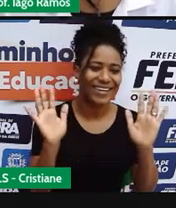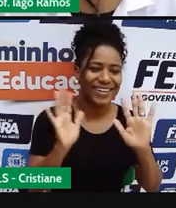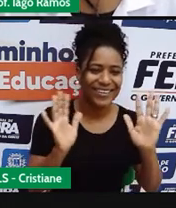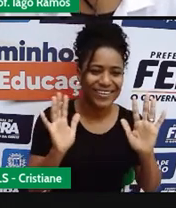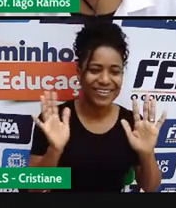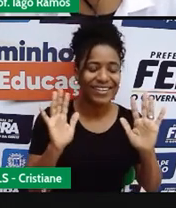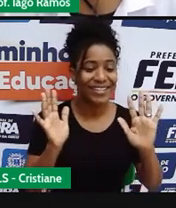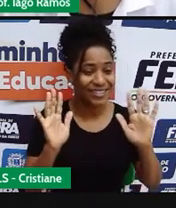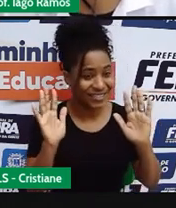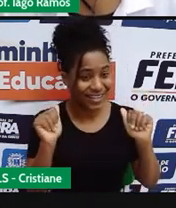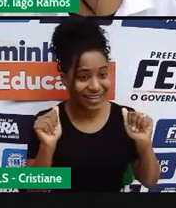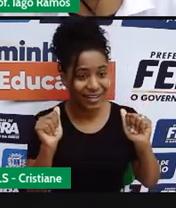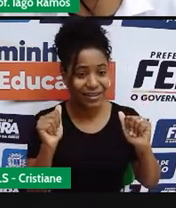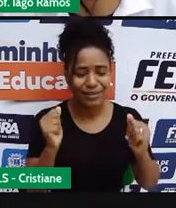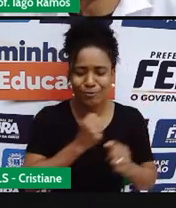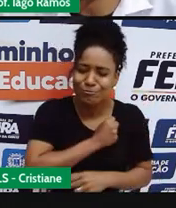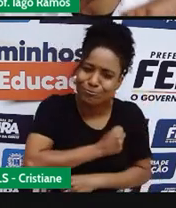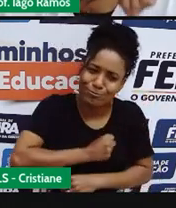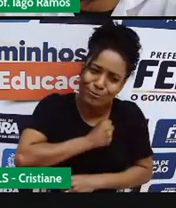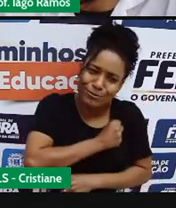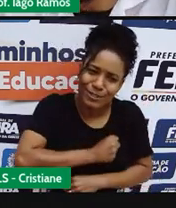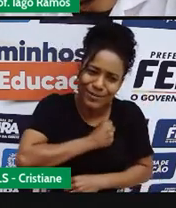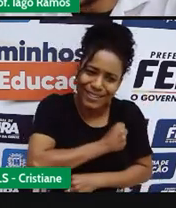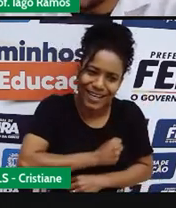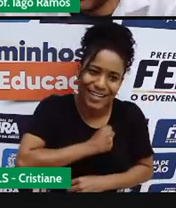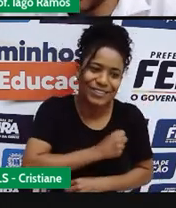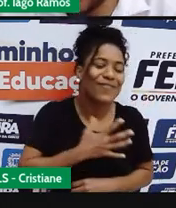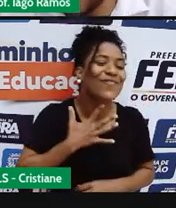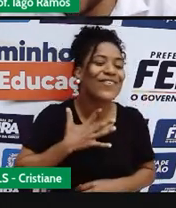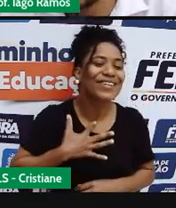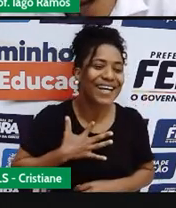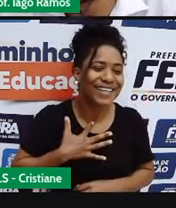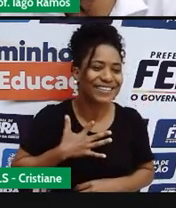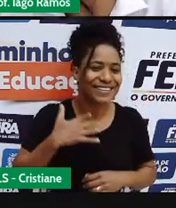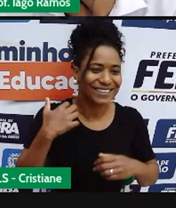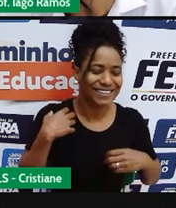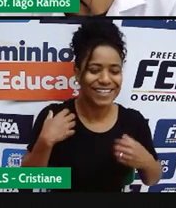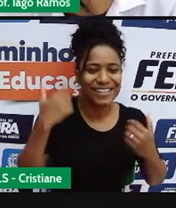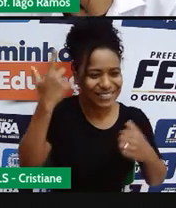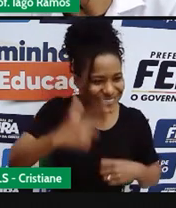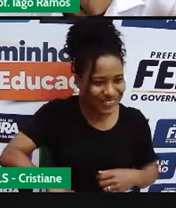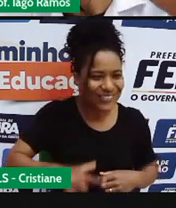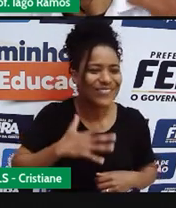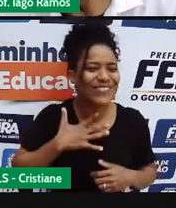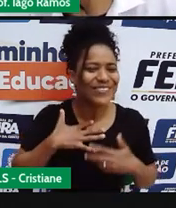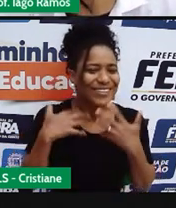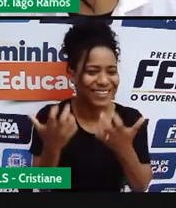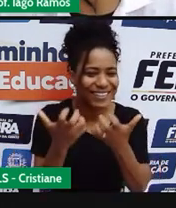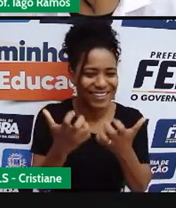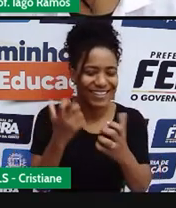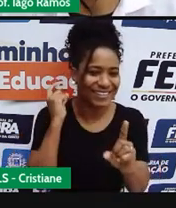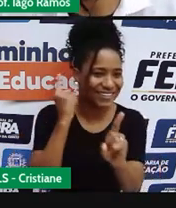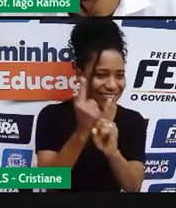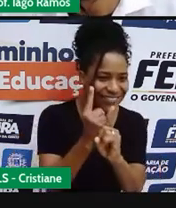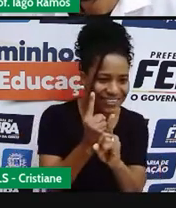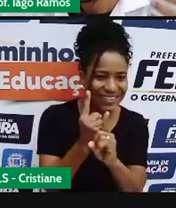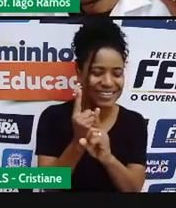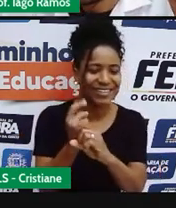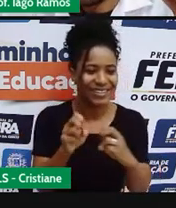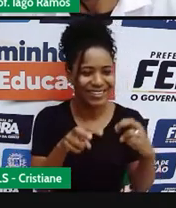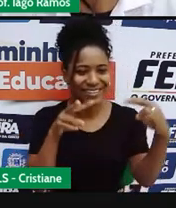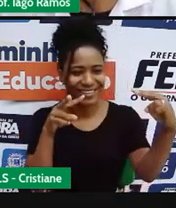dessa aula já com muita saudade, com muita ansiedade para que a próxima aconteça, tá? E não esquece, né,